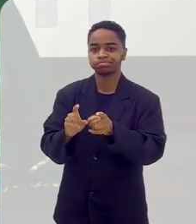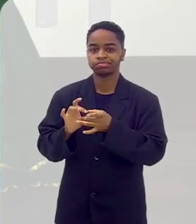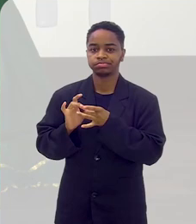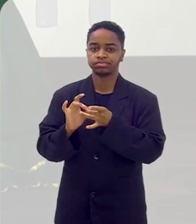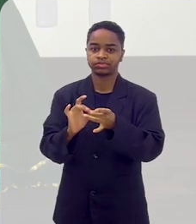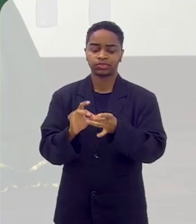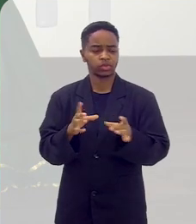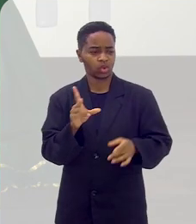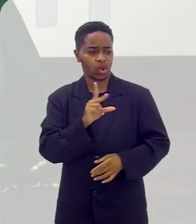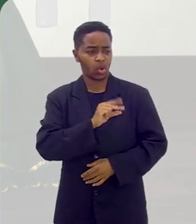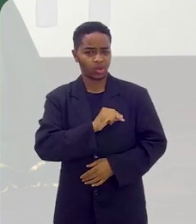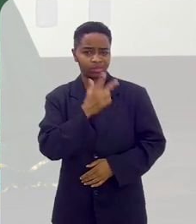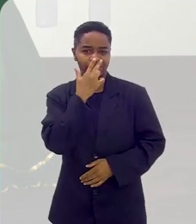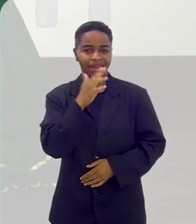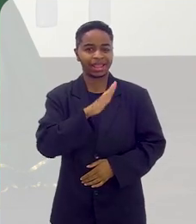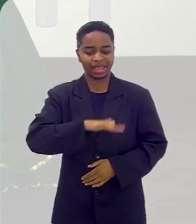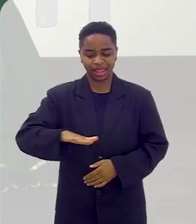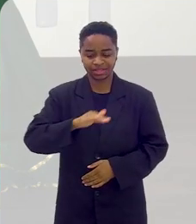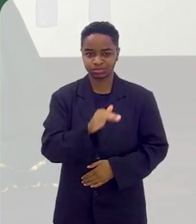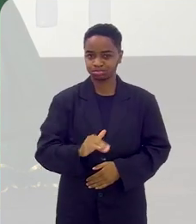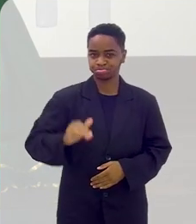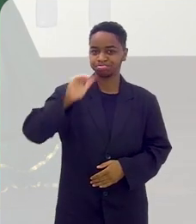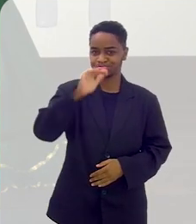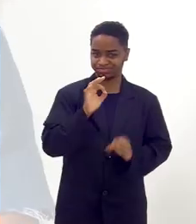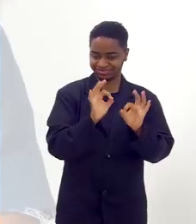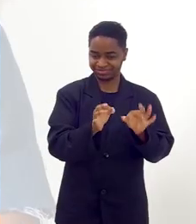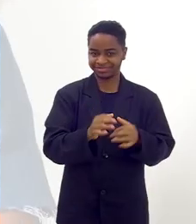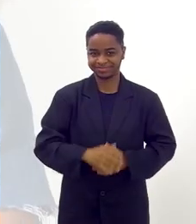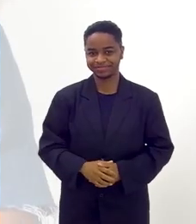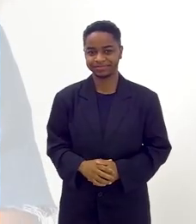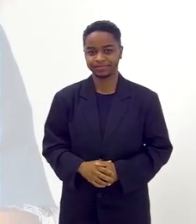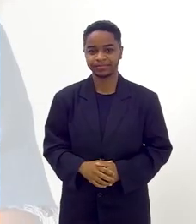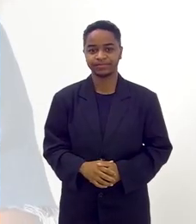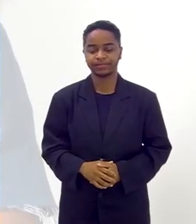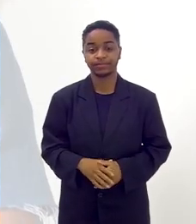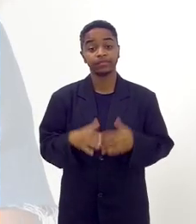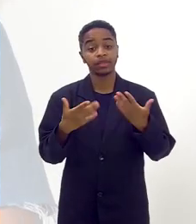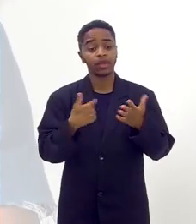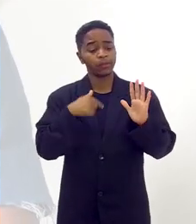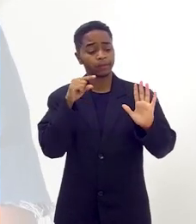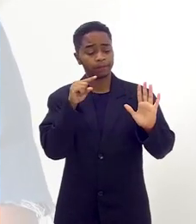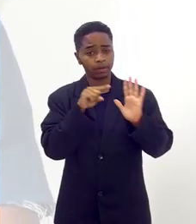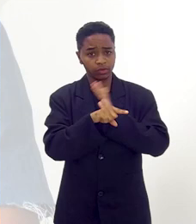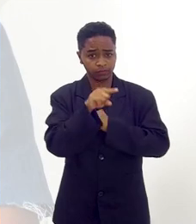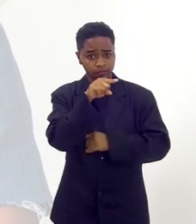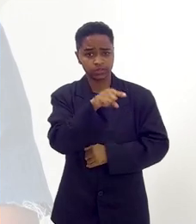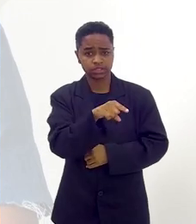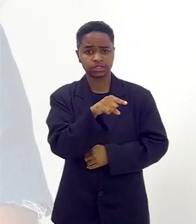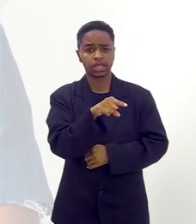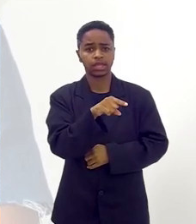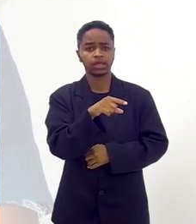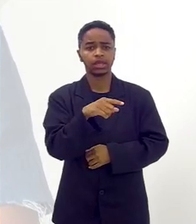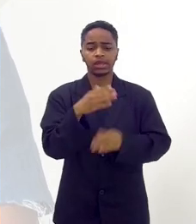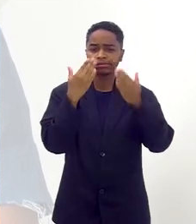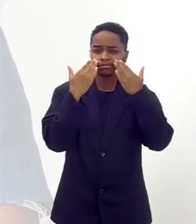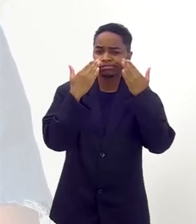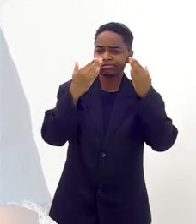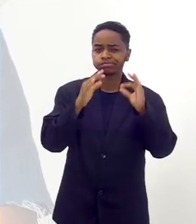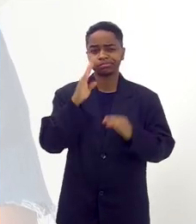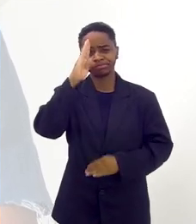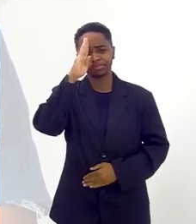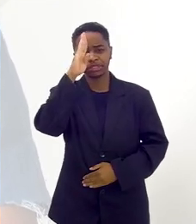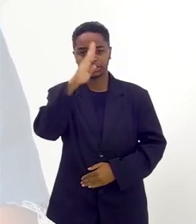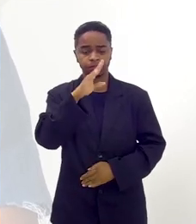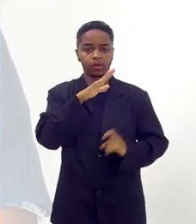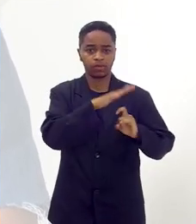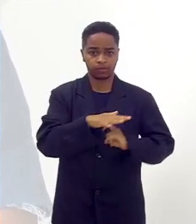Deb Maia. Nossa, essa criança cresceu. Muito. Deb, você é uma das maiores atrações da